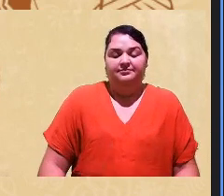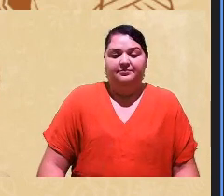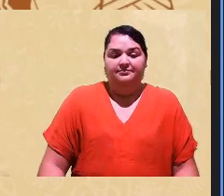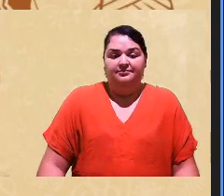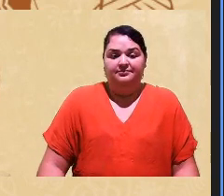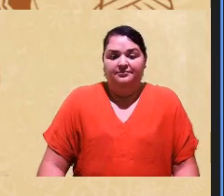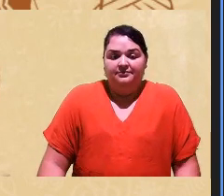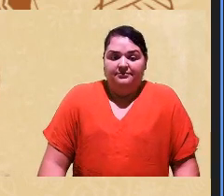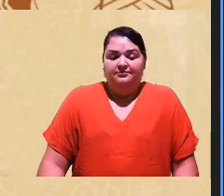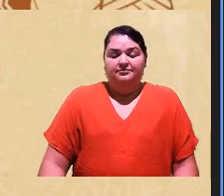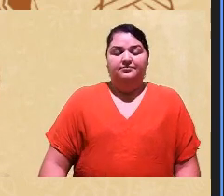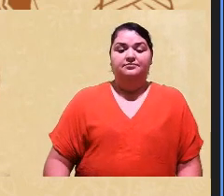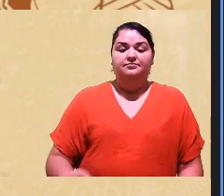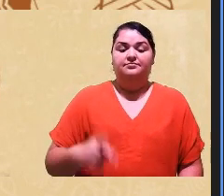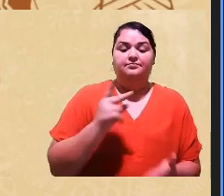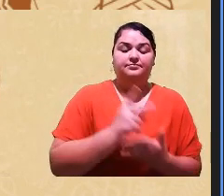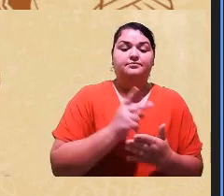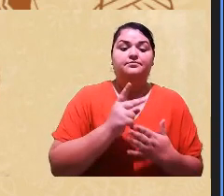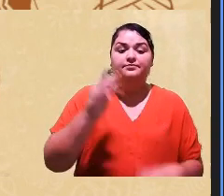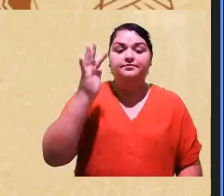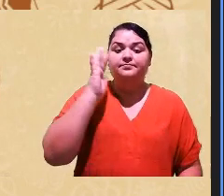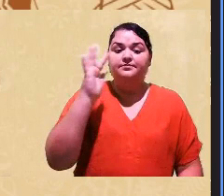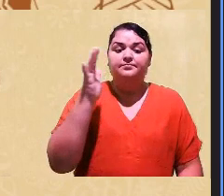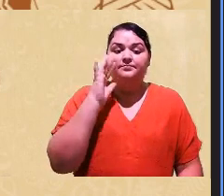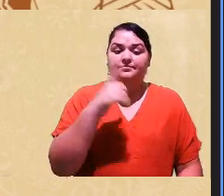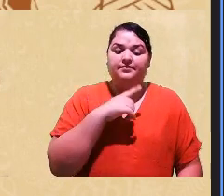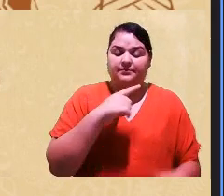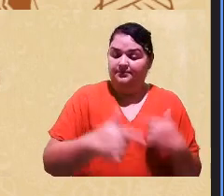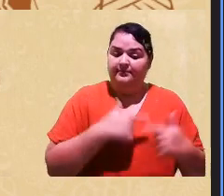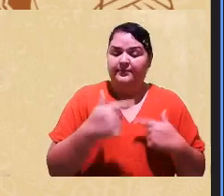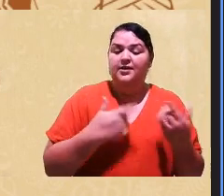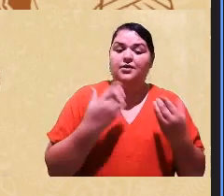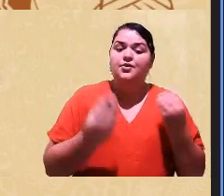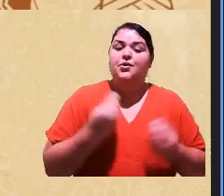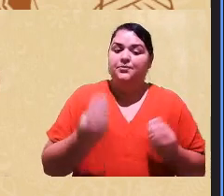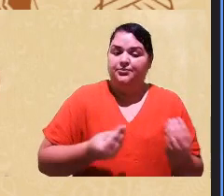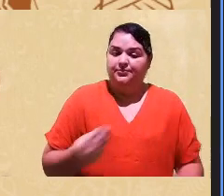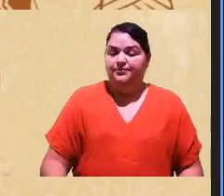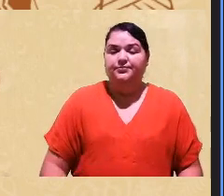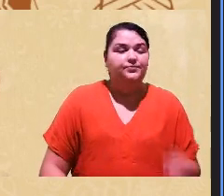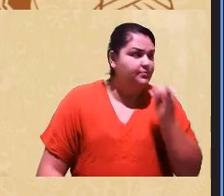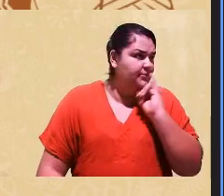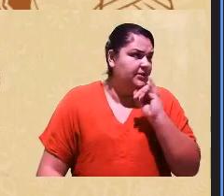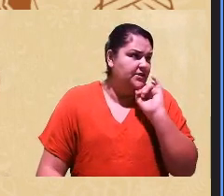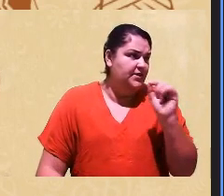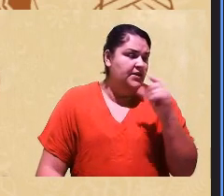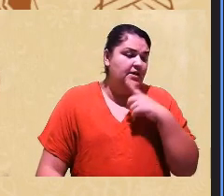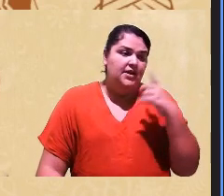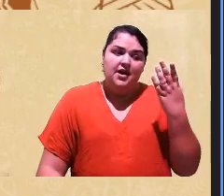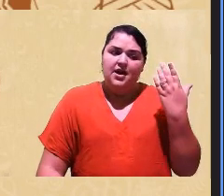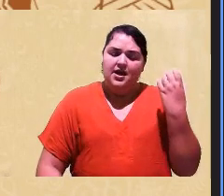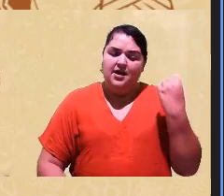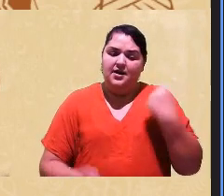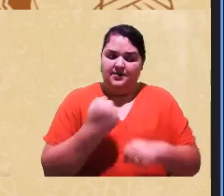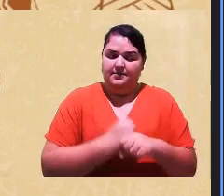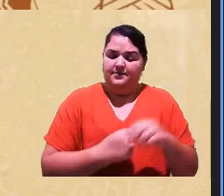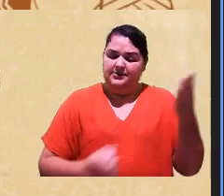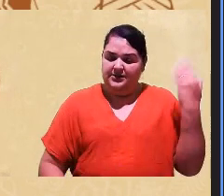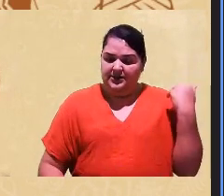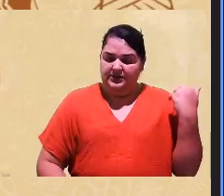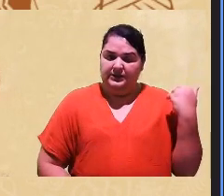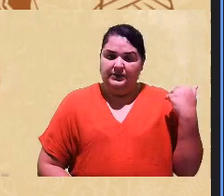pensado nesse nesse currículo comum porque por exemplo ano passado a